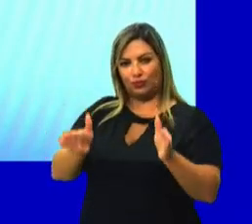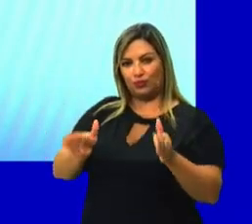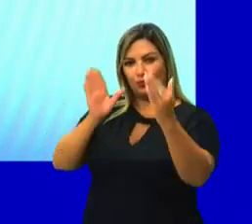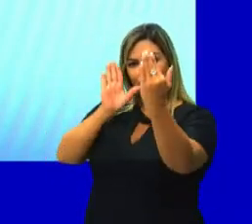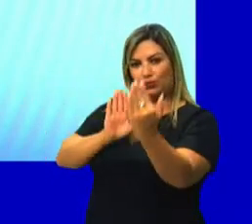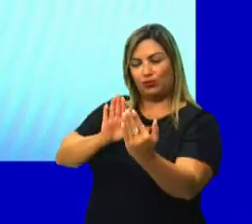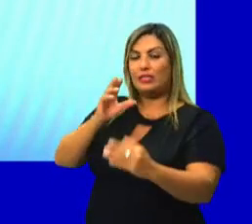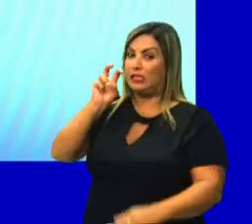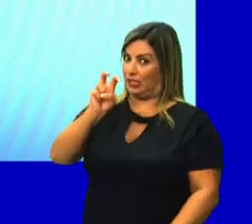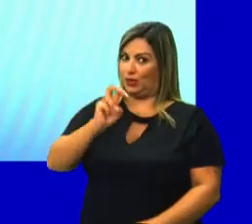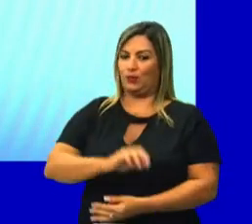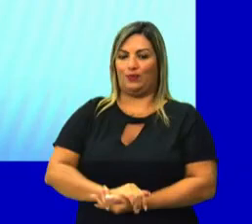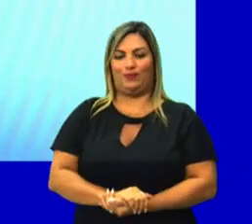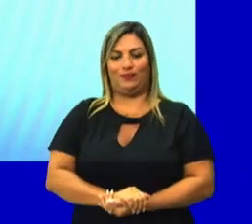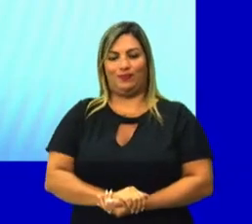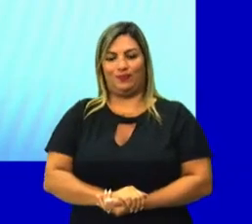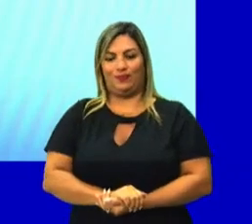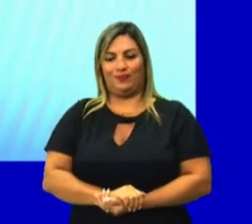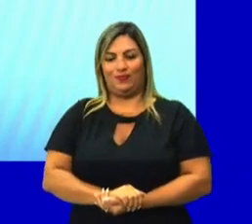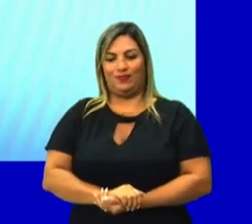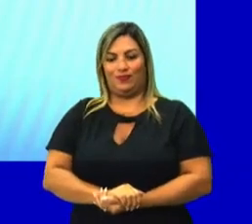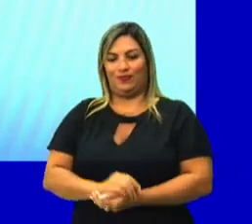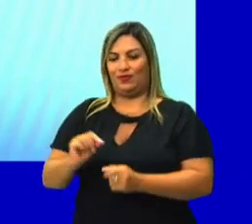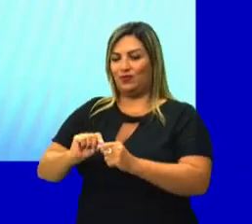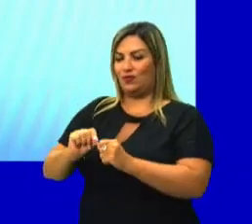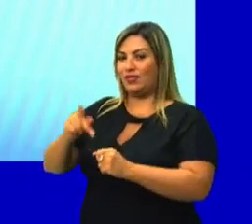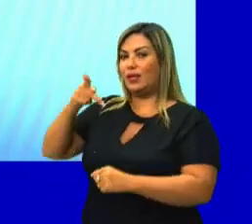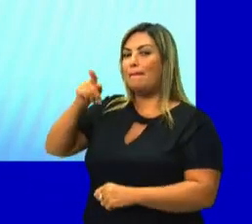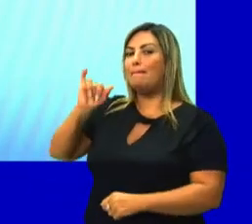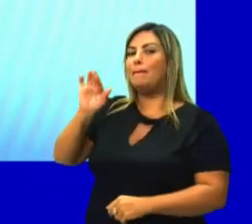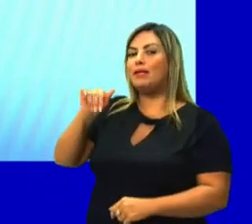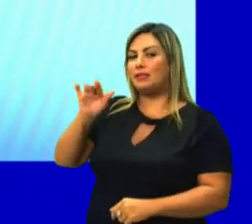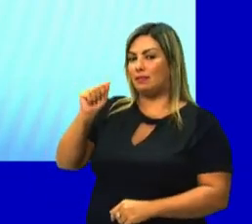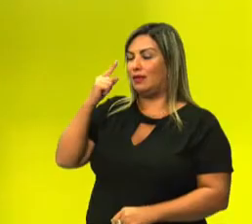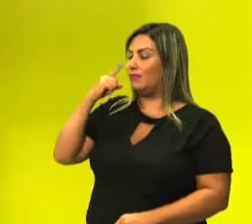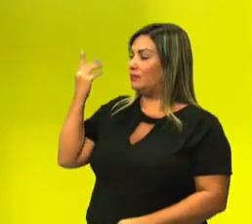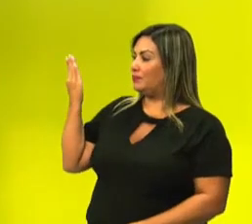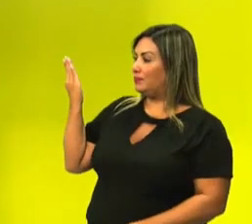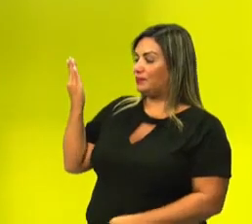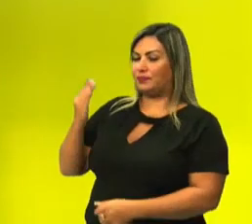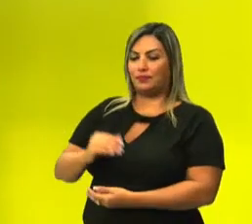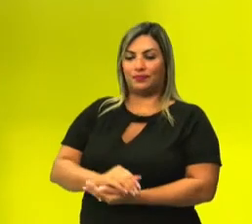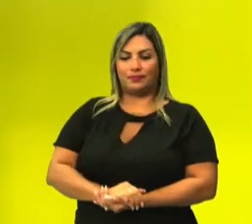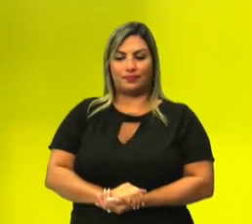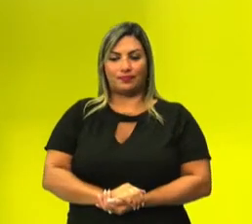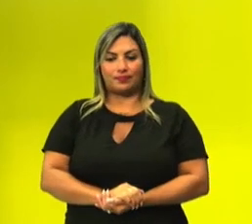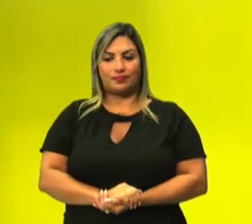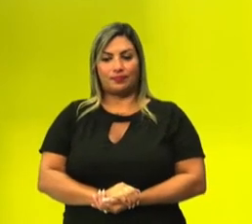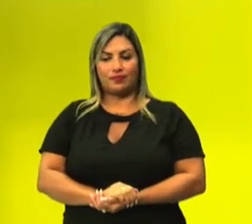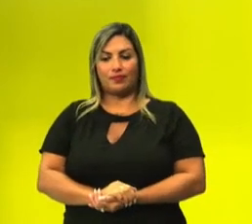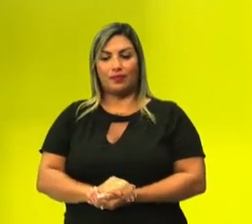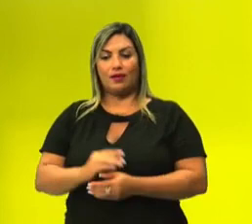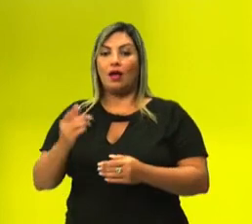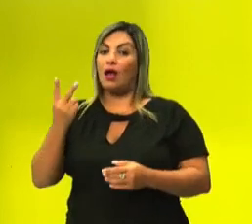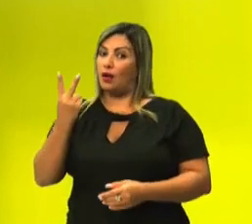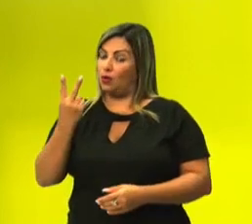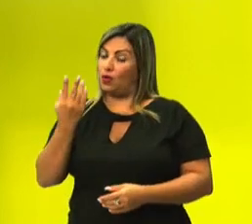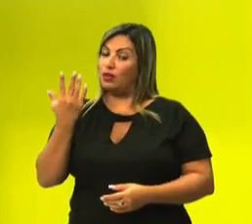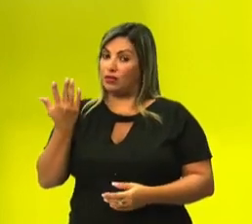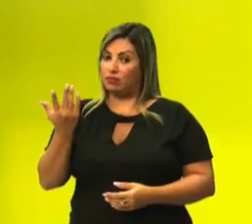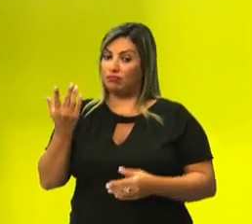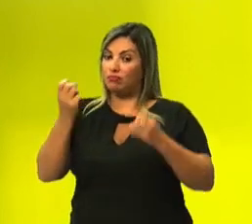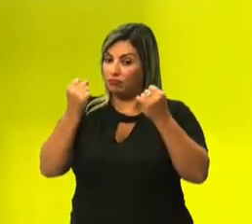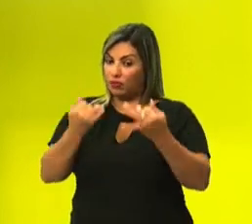Quando a gente pegar e montar esse sólido, a gente vai formar o prisma que está aqui. E agora a gente vai falar de duas...